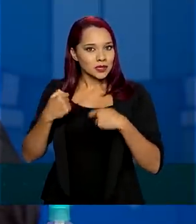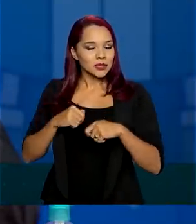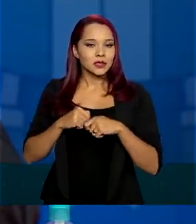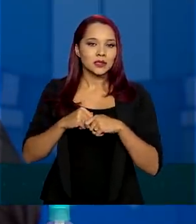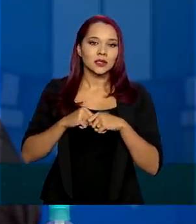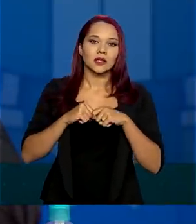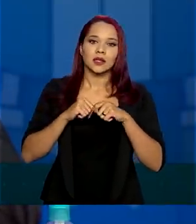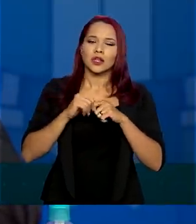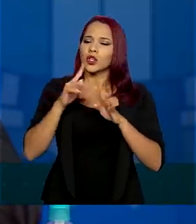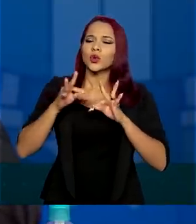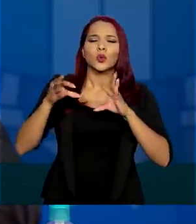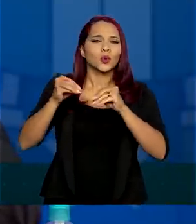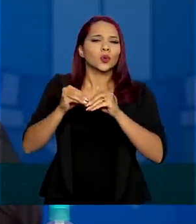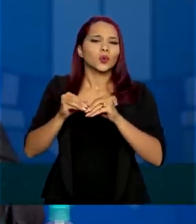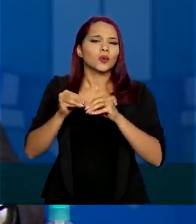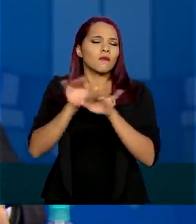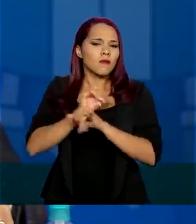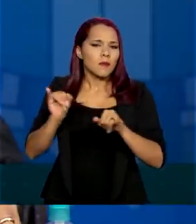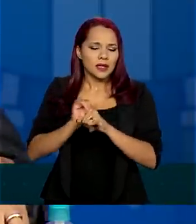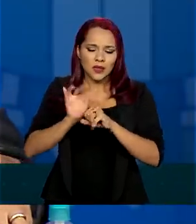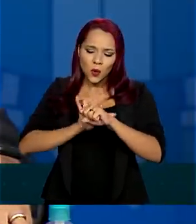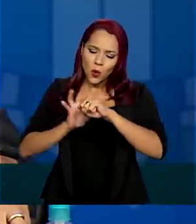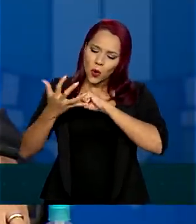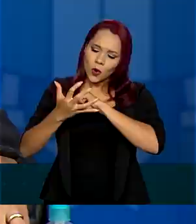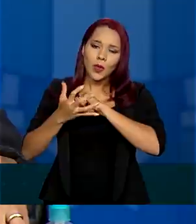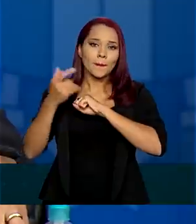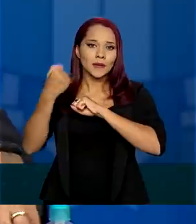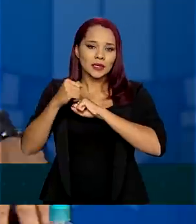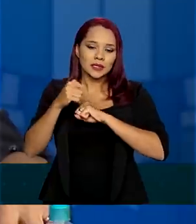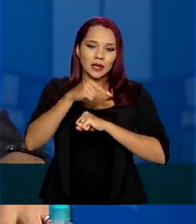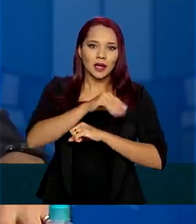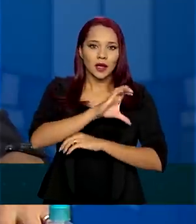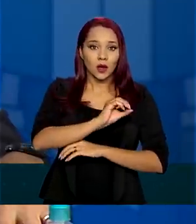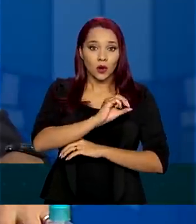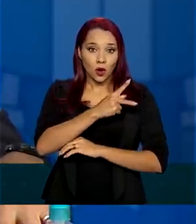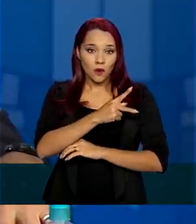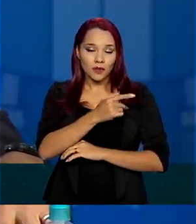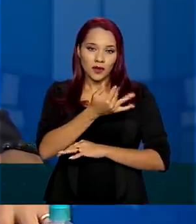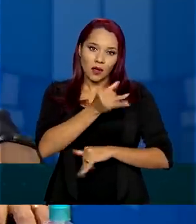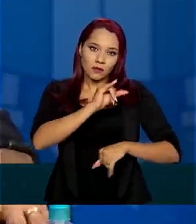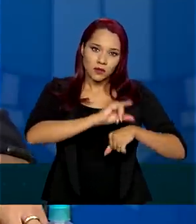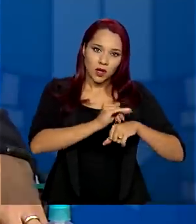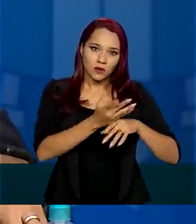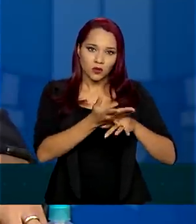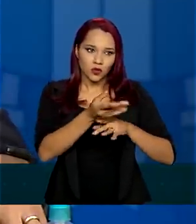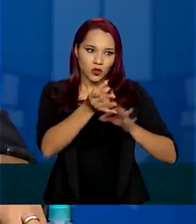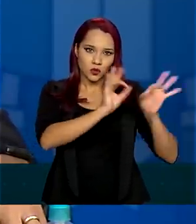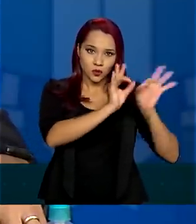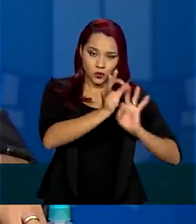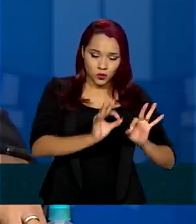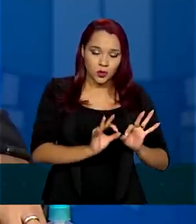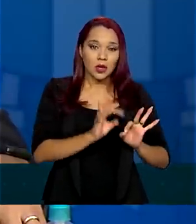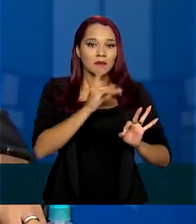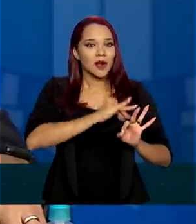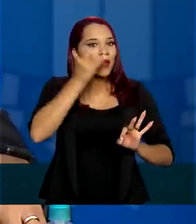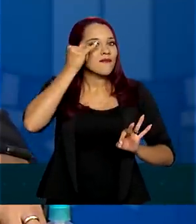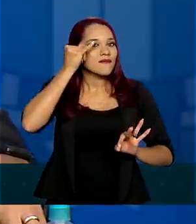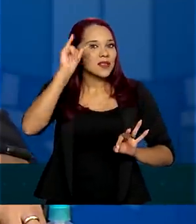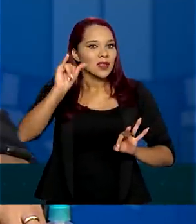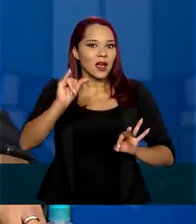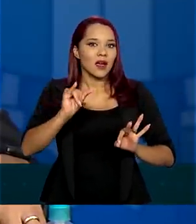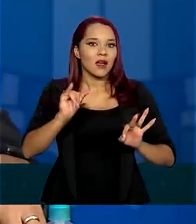passassem relacionadas com o coronavírus, passassem pelo COP, pelo centro de operações, exatamente para que não houvesse